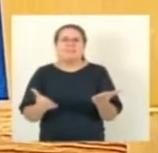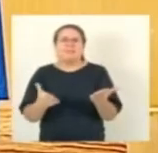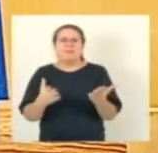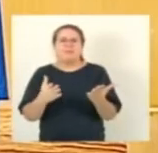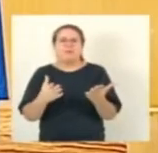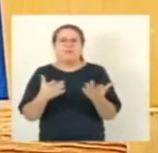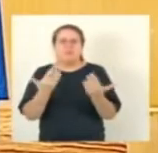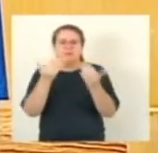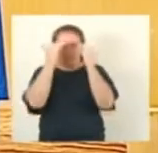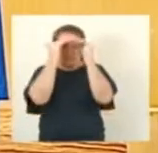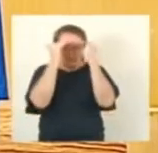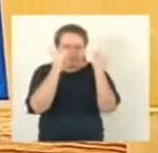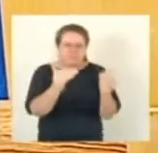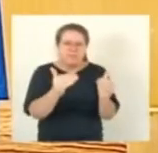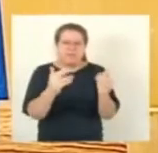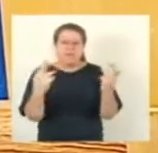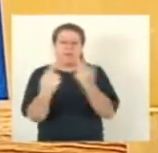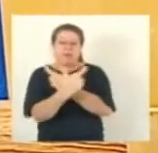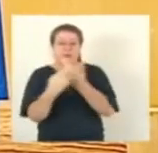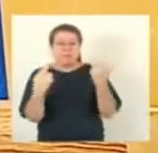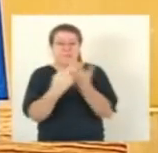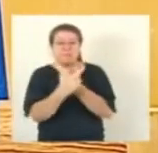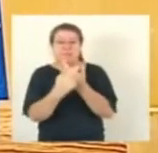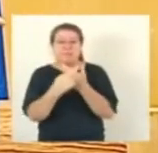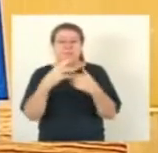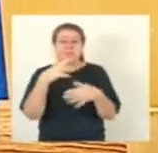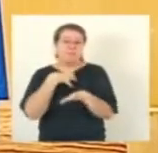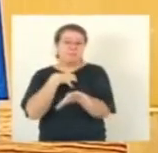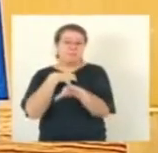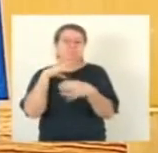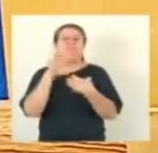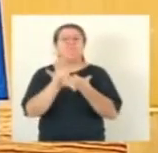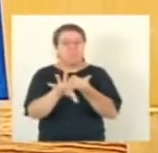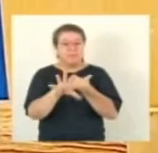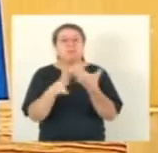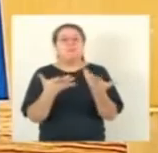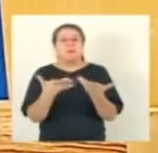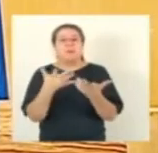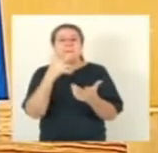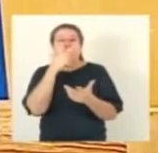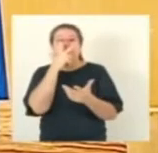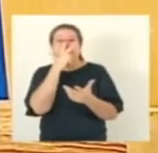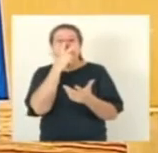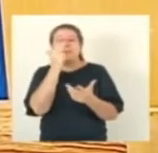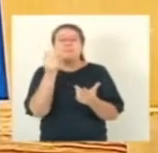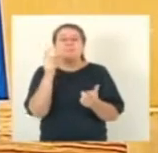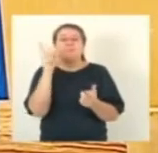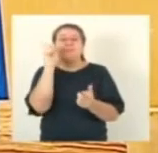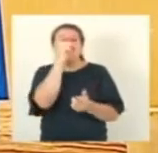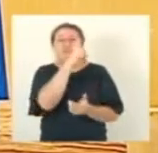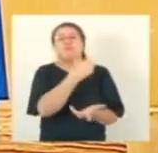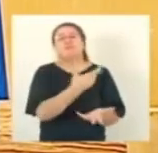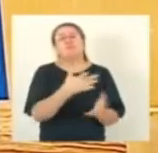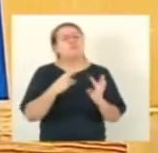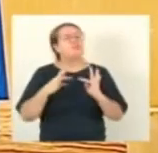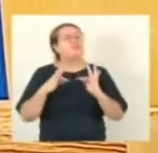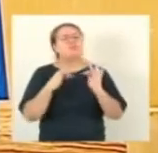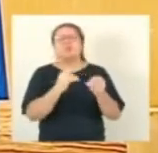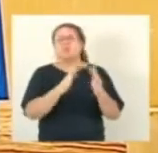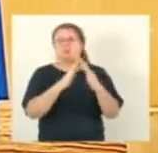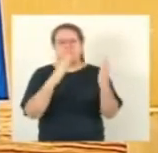escolas. O relacionamento interpessoal está muito difícil, e isso em todas as escolas. Então, assim,